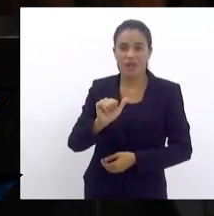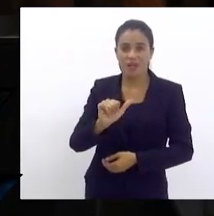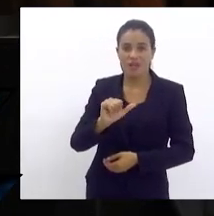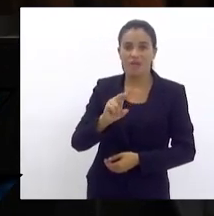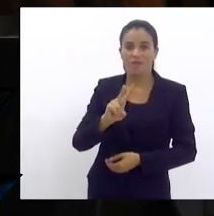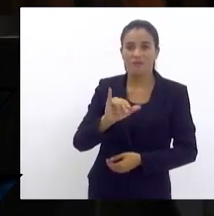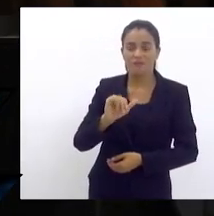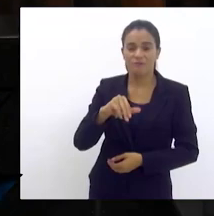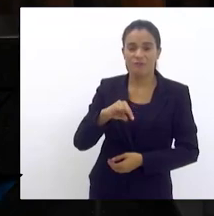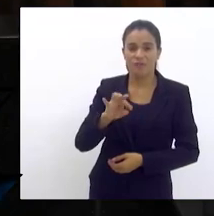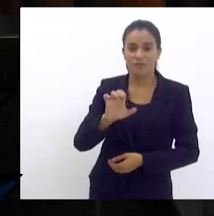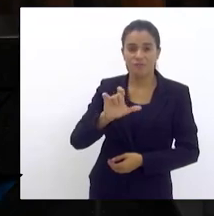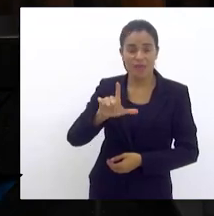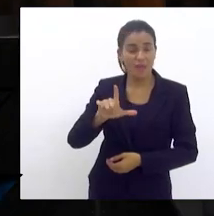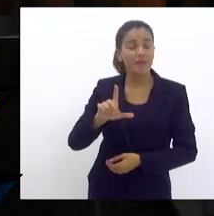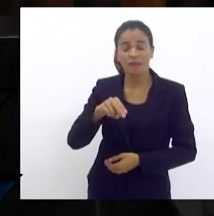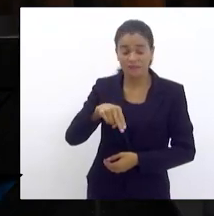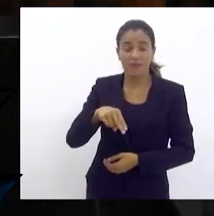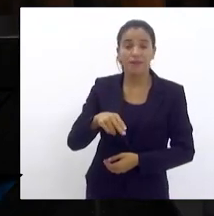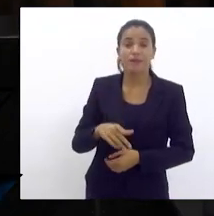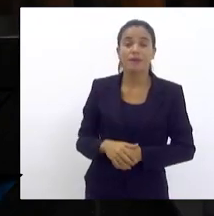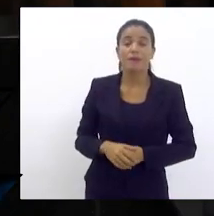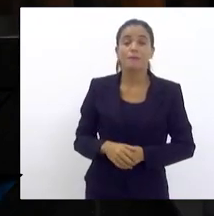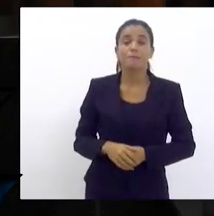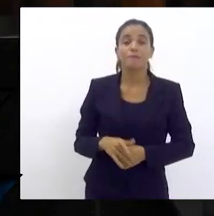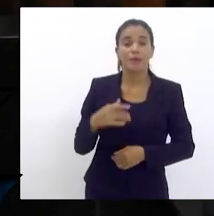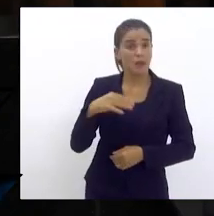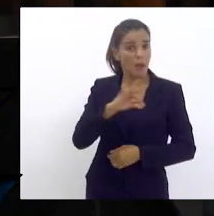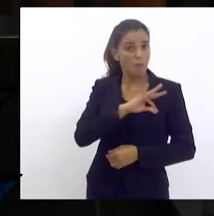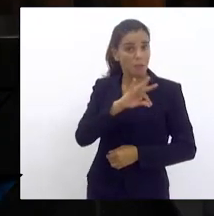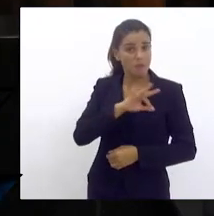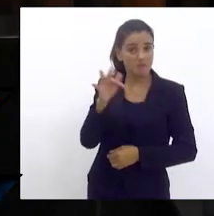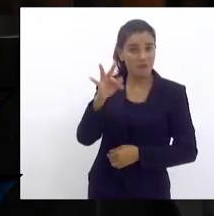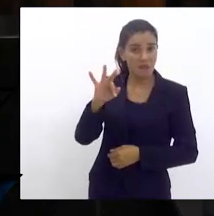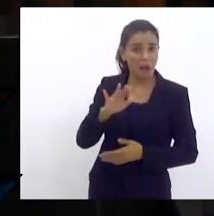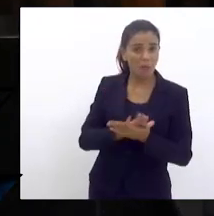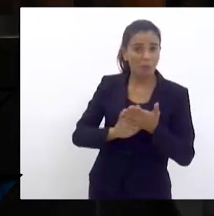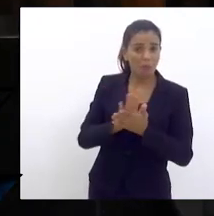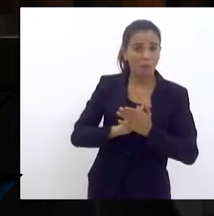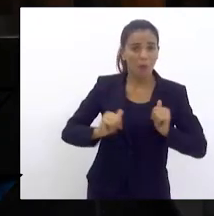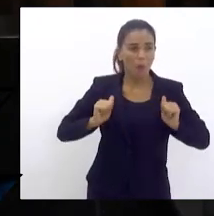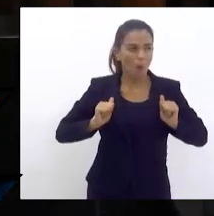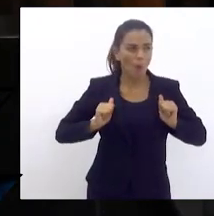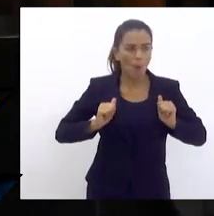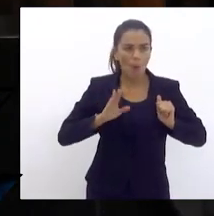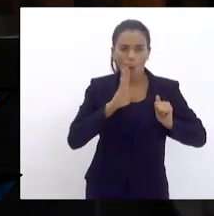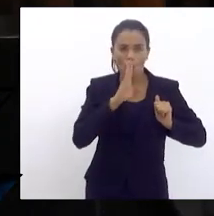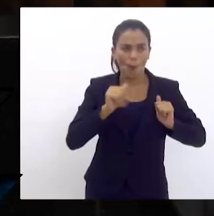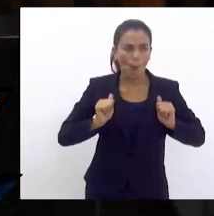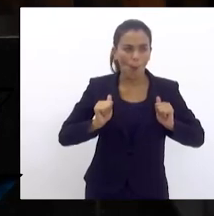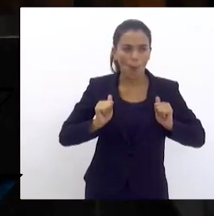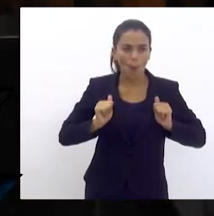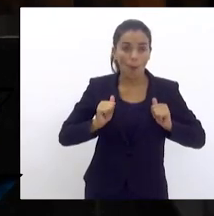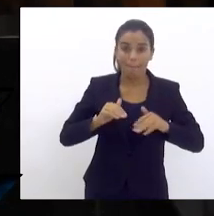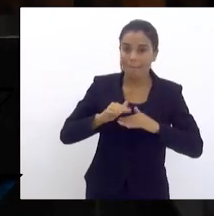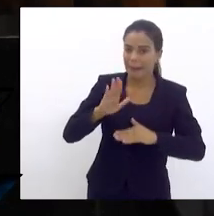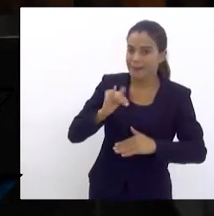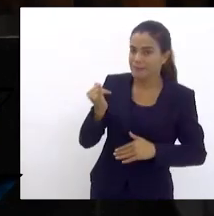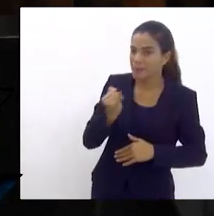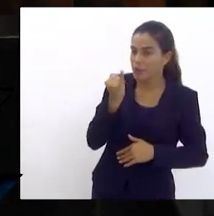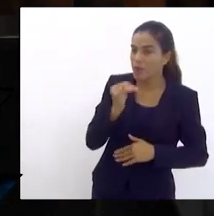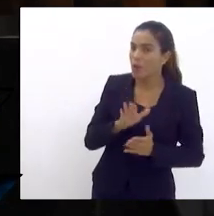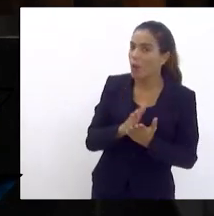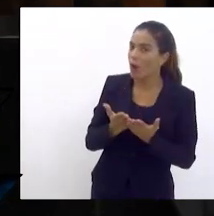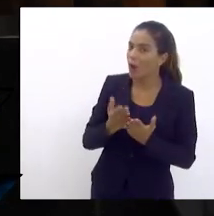continuou solto e a nossa Polícia Federal, nosso STF, não faz absolutamente nada. Mas o mais importante era a